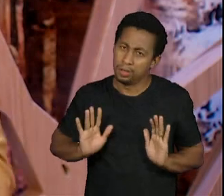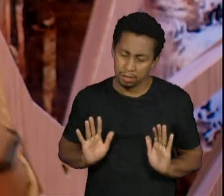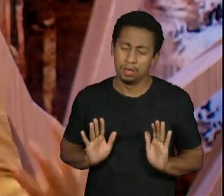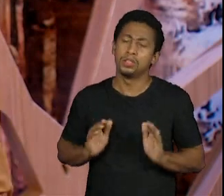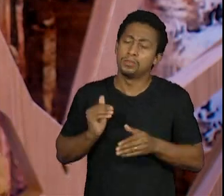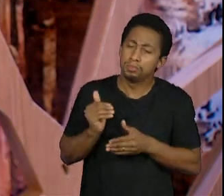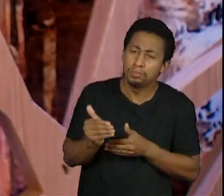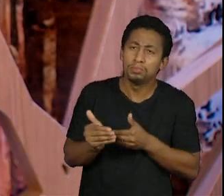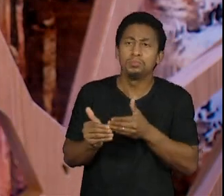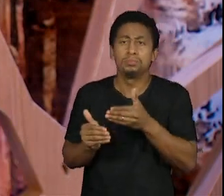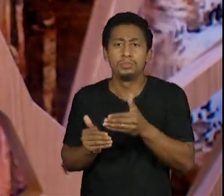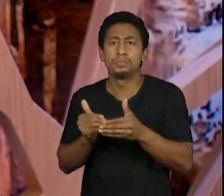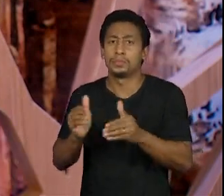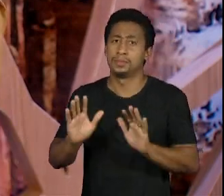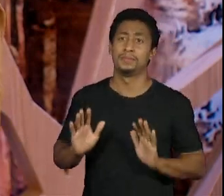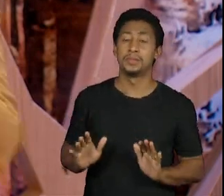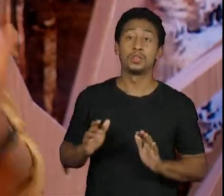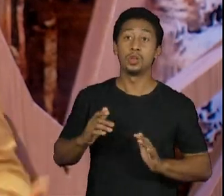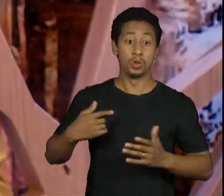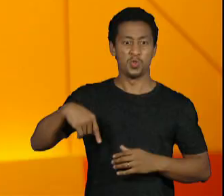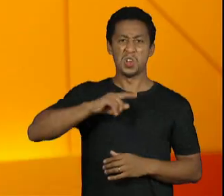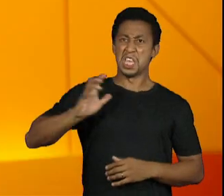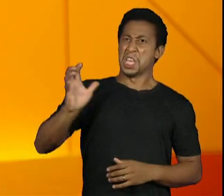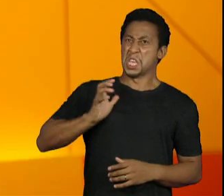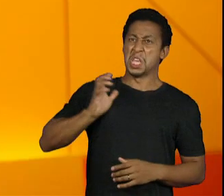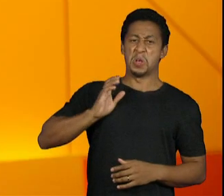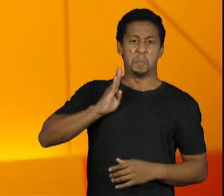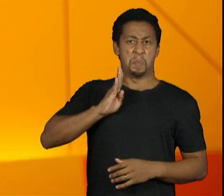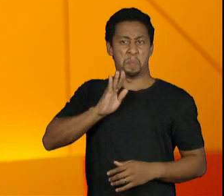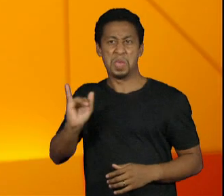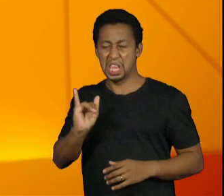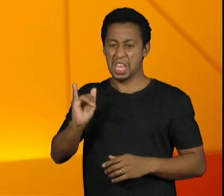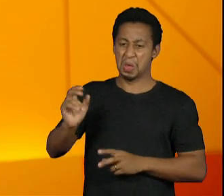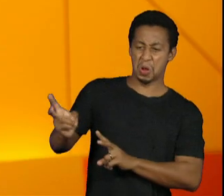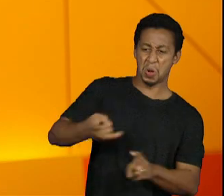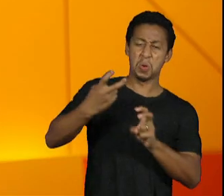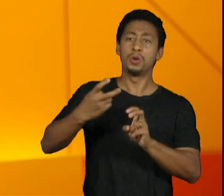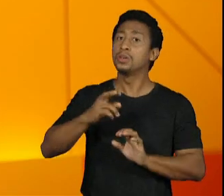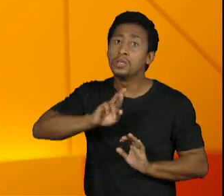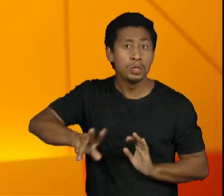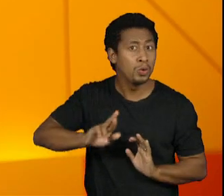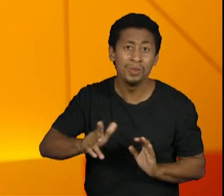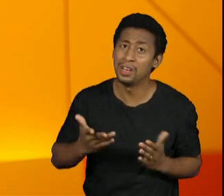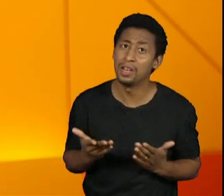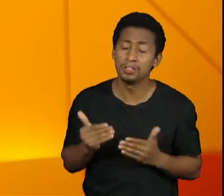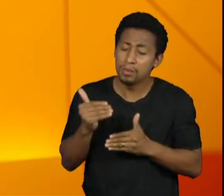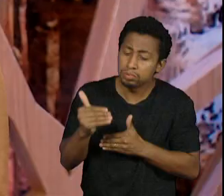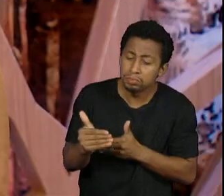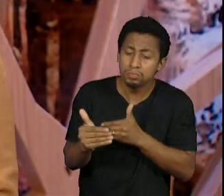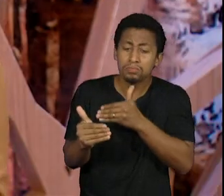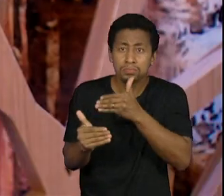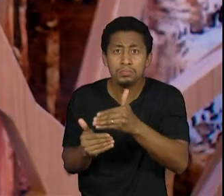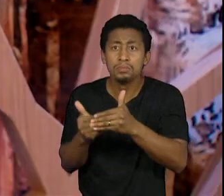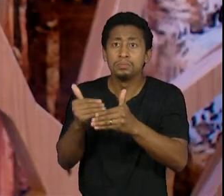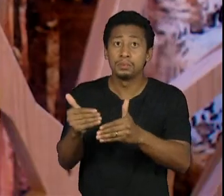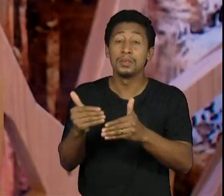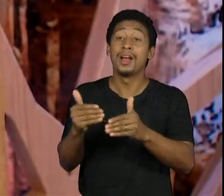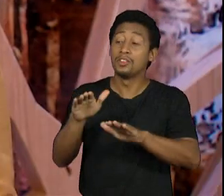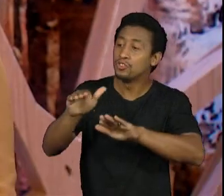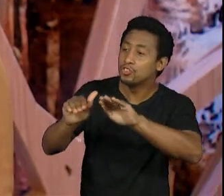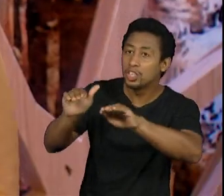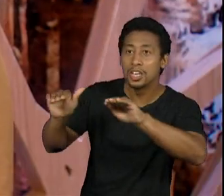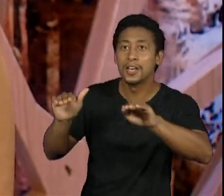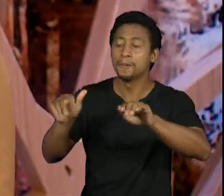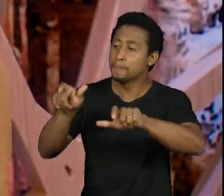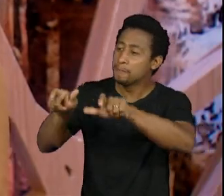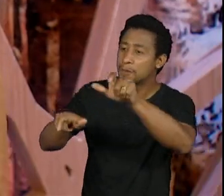dono de um monte de dinheiro de empresas bilionárias então quando a gente faz pequenos avanços a gente costuma chamar outras pessoas